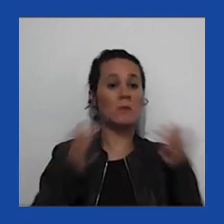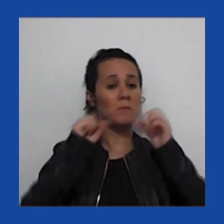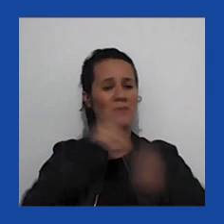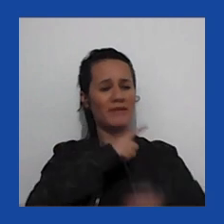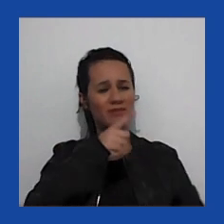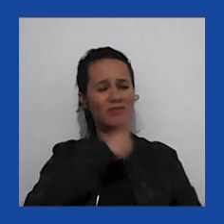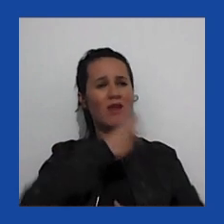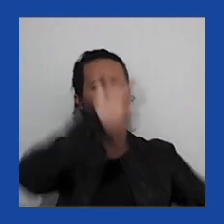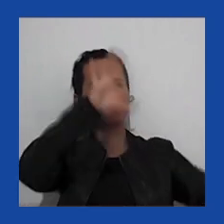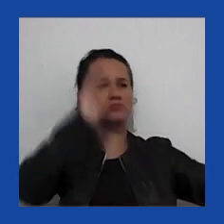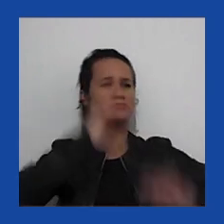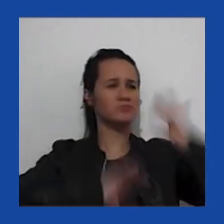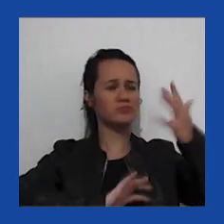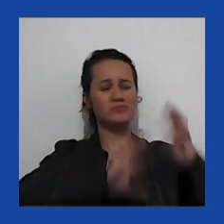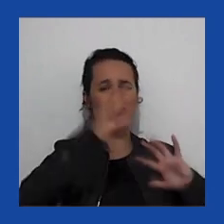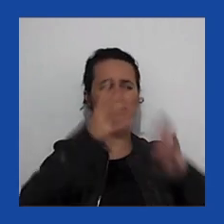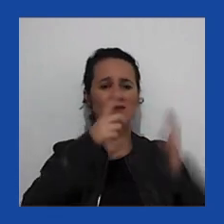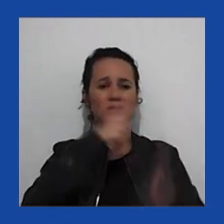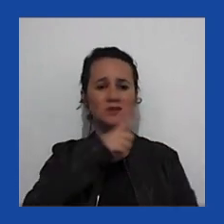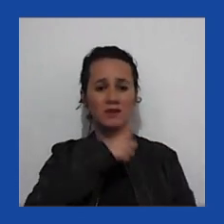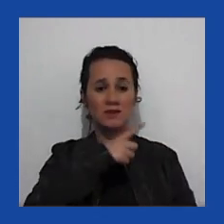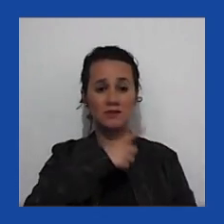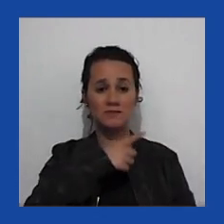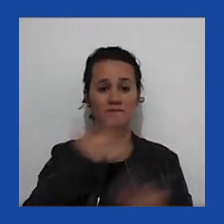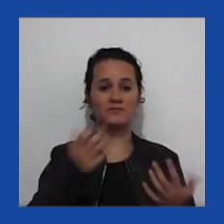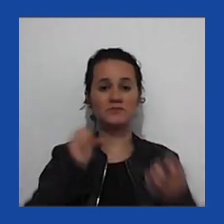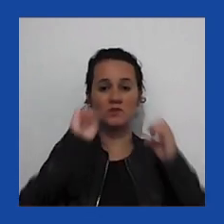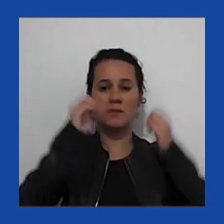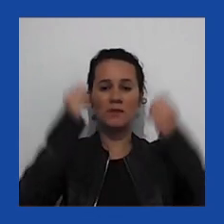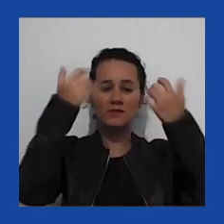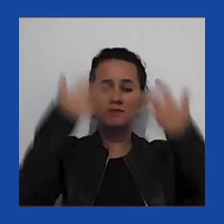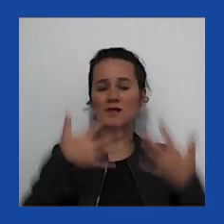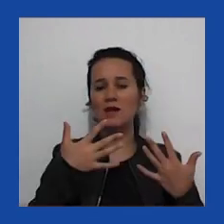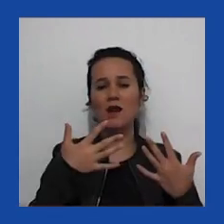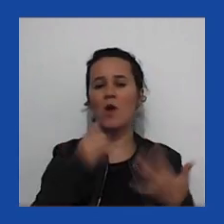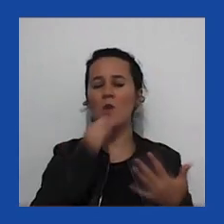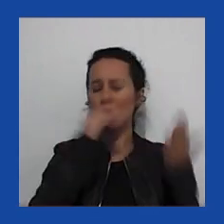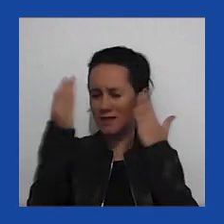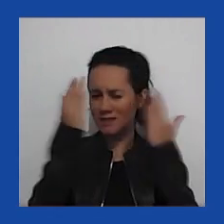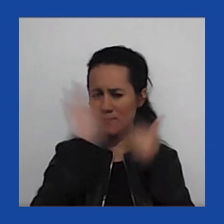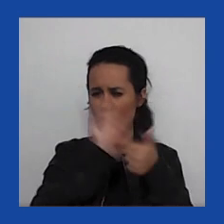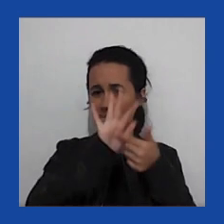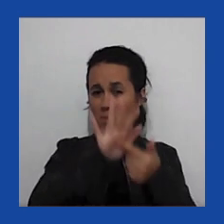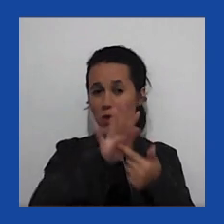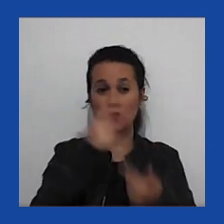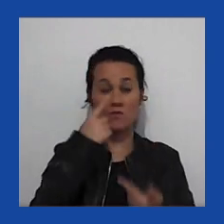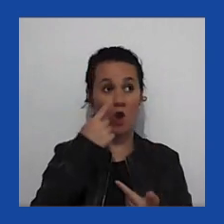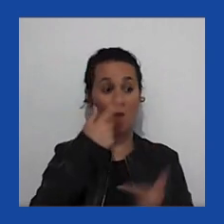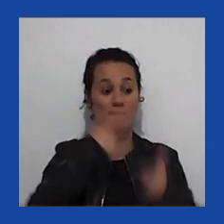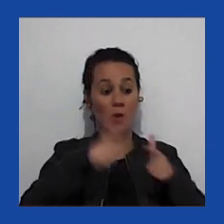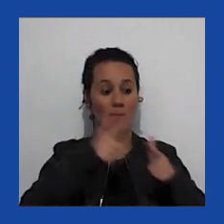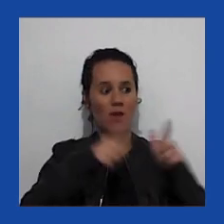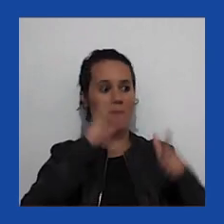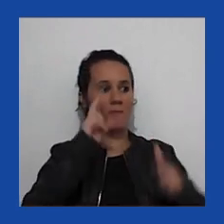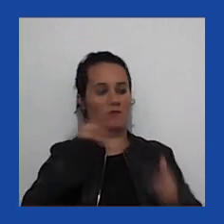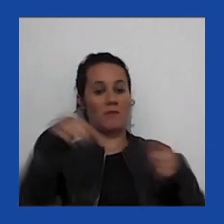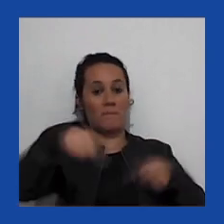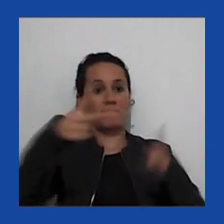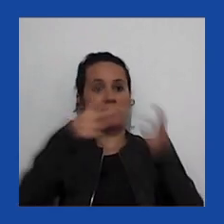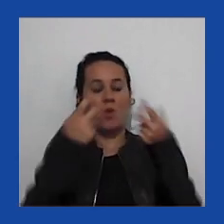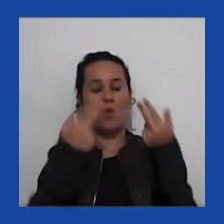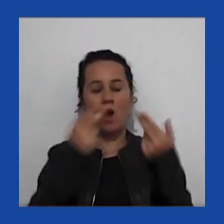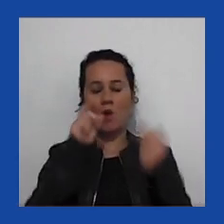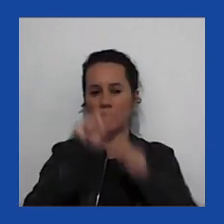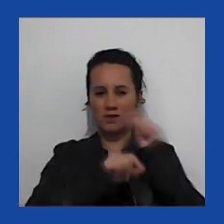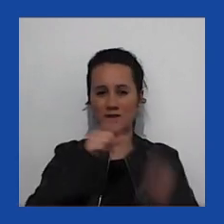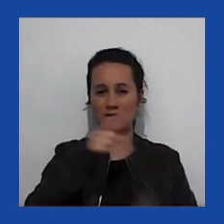que estão acontecendo. Só para dar um exemplo do tamanho do problema, existem